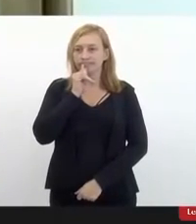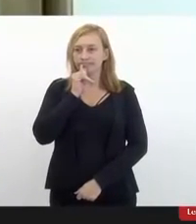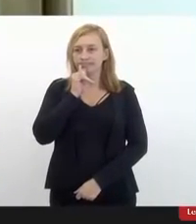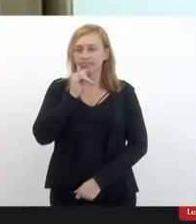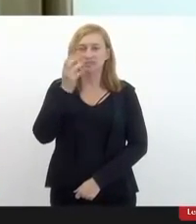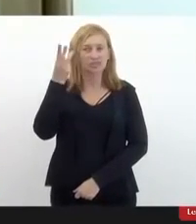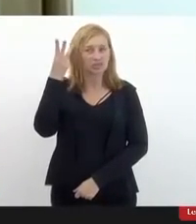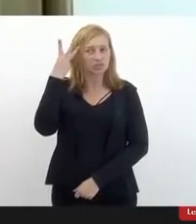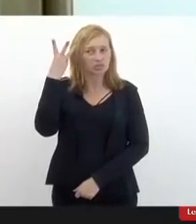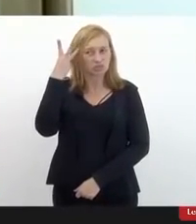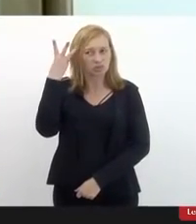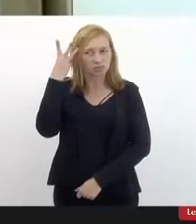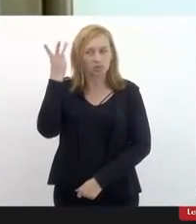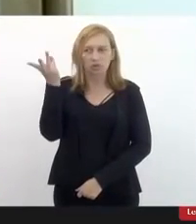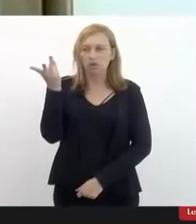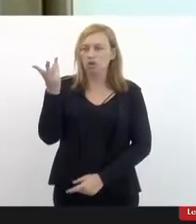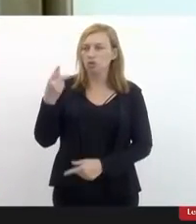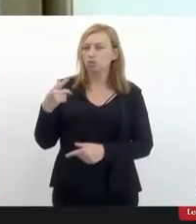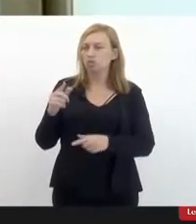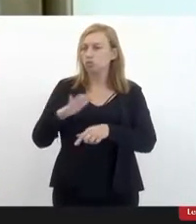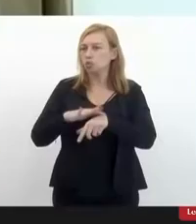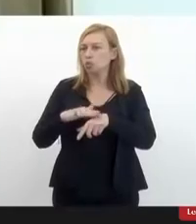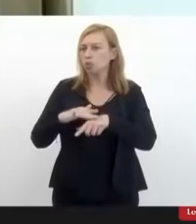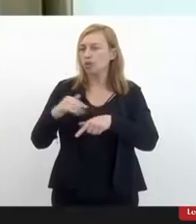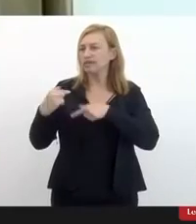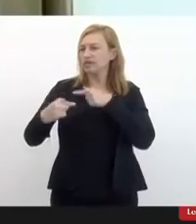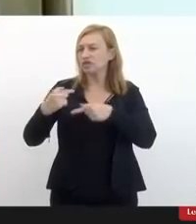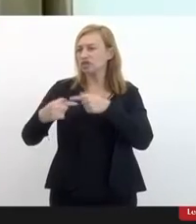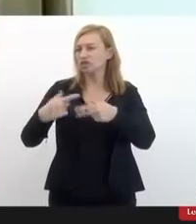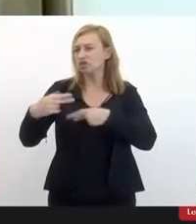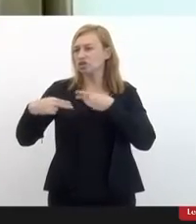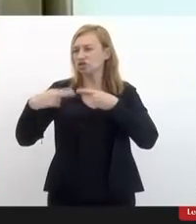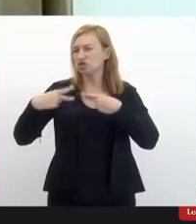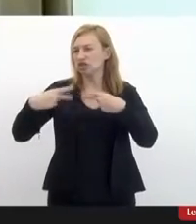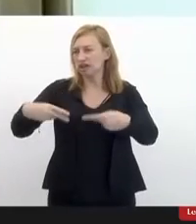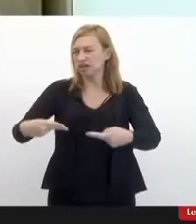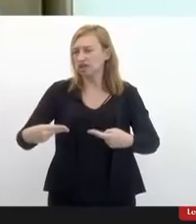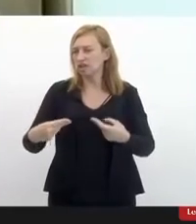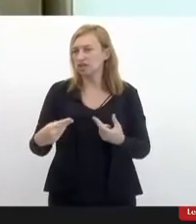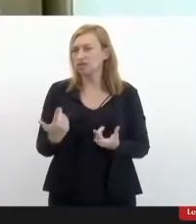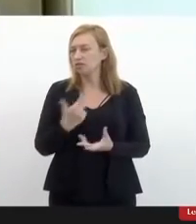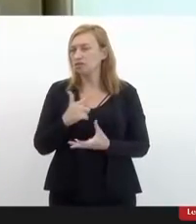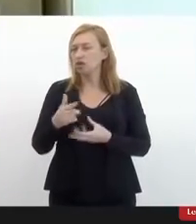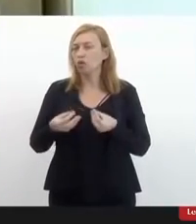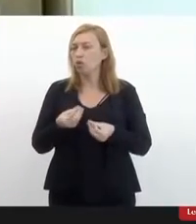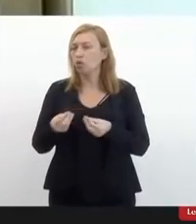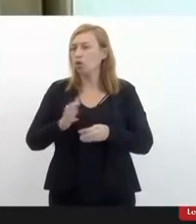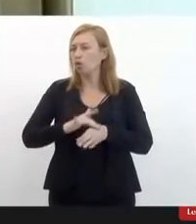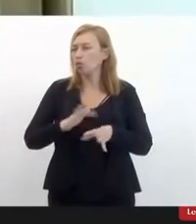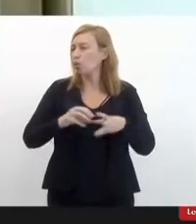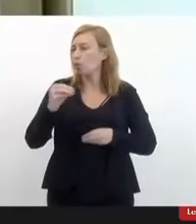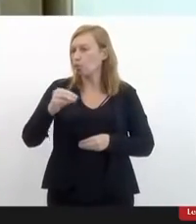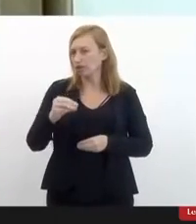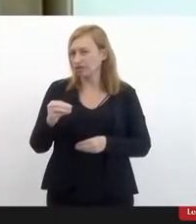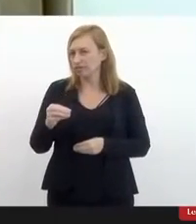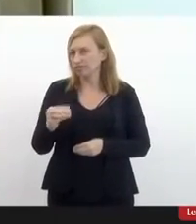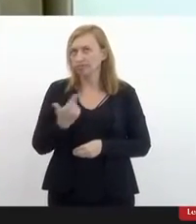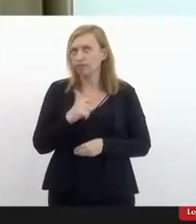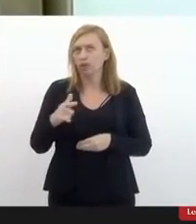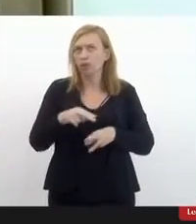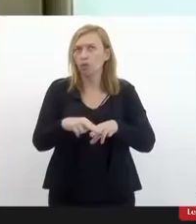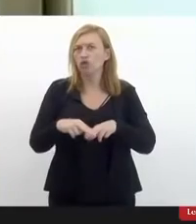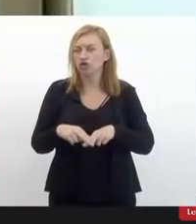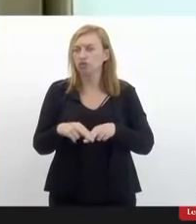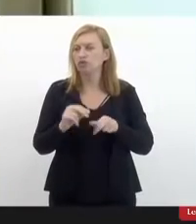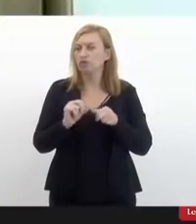Down, uma doença genética, a luz da ciência atual, ela é imutável. Então, não tem razão para você fazer